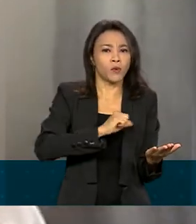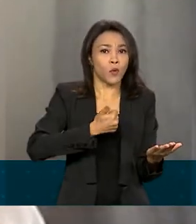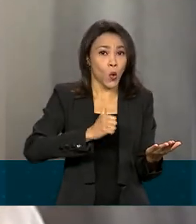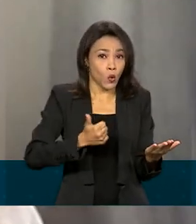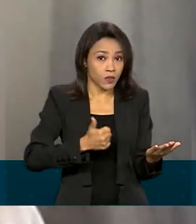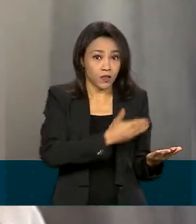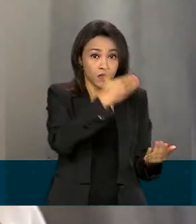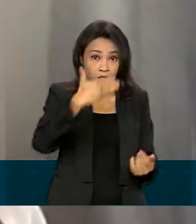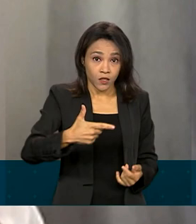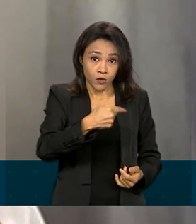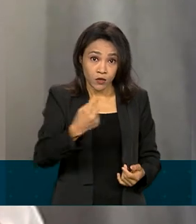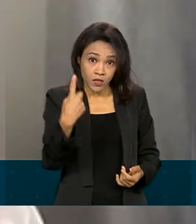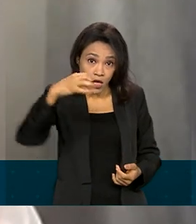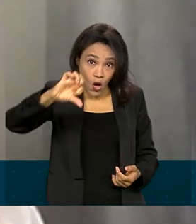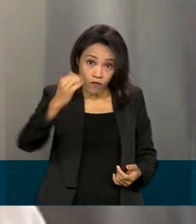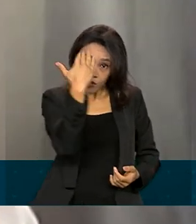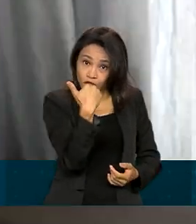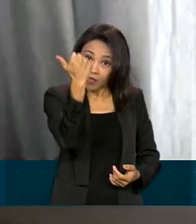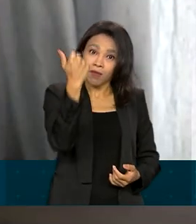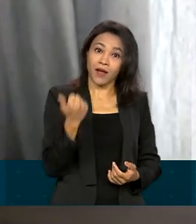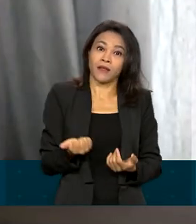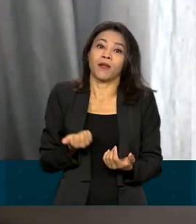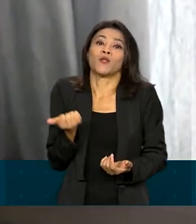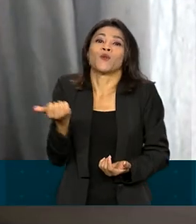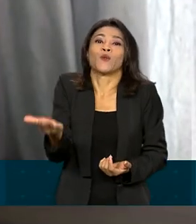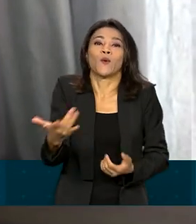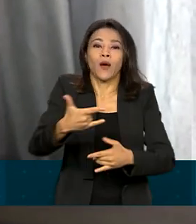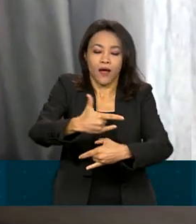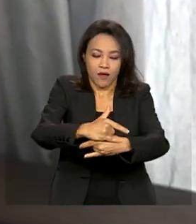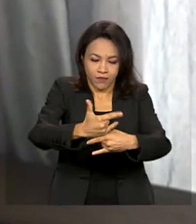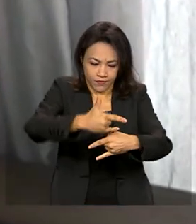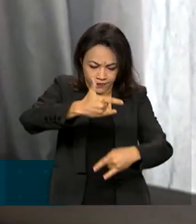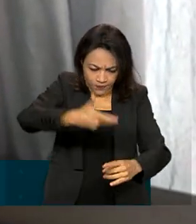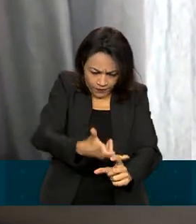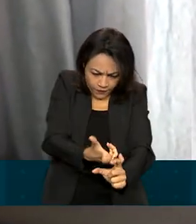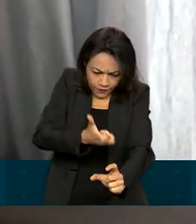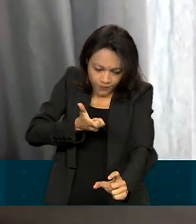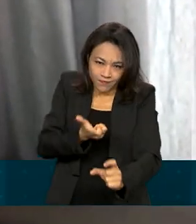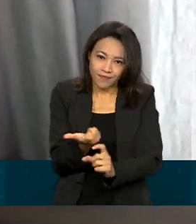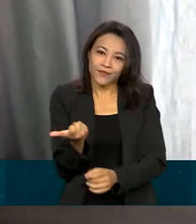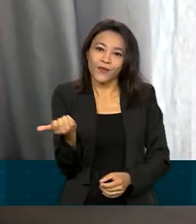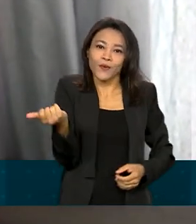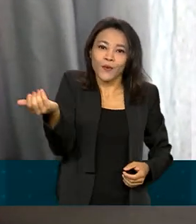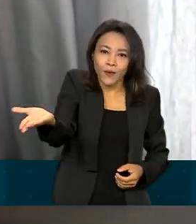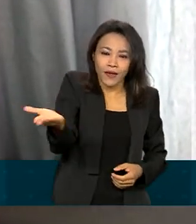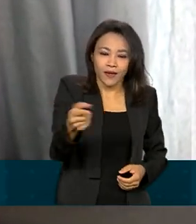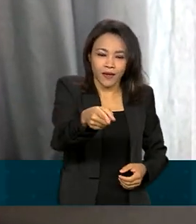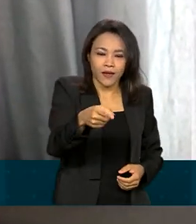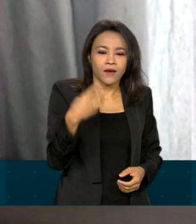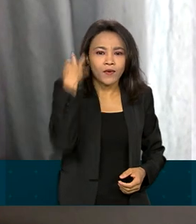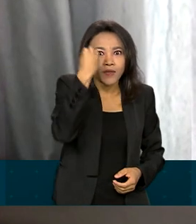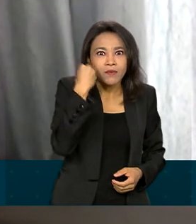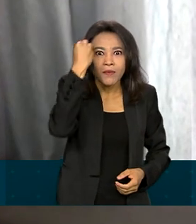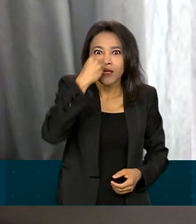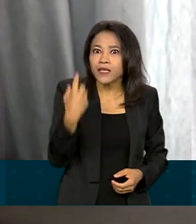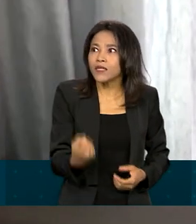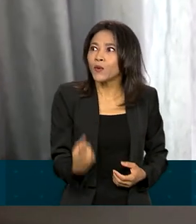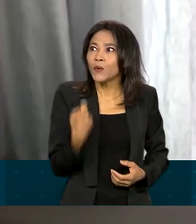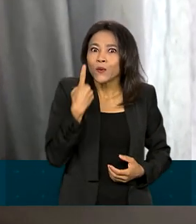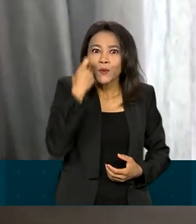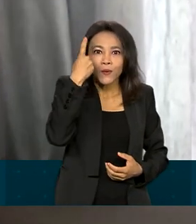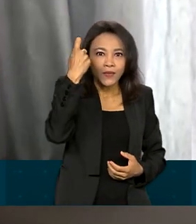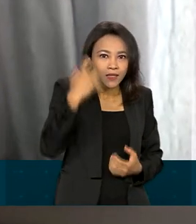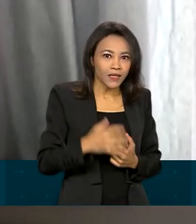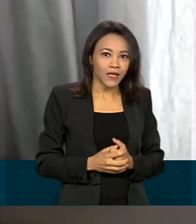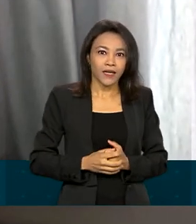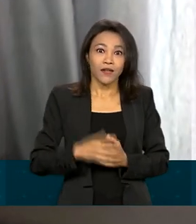2019, foi chamada para doar. Foi uma experiência única na minha vida e muito gratificante. É emocionante